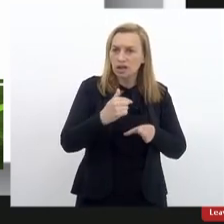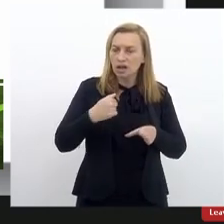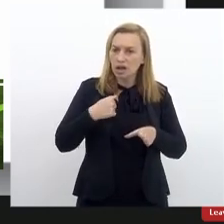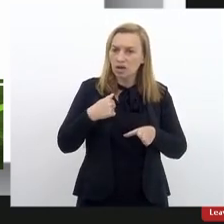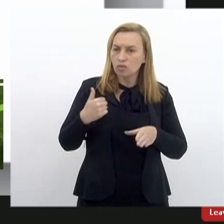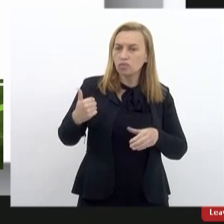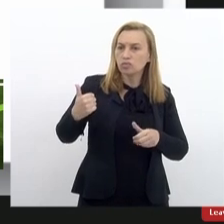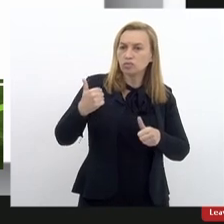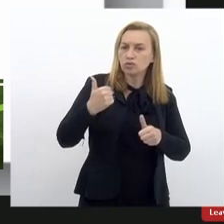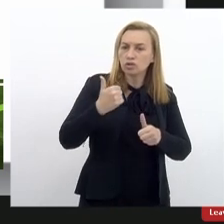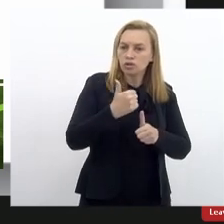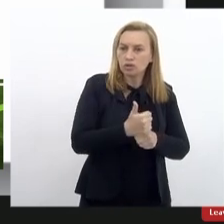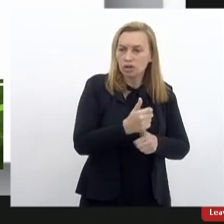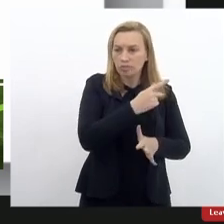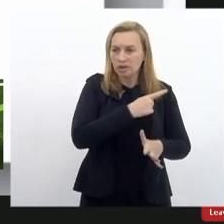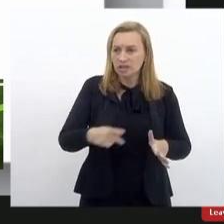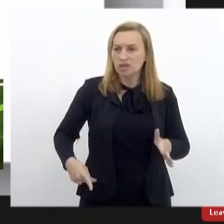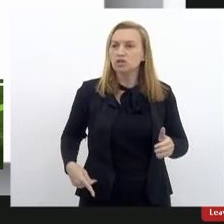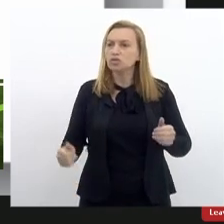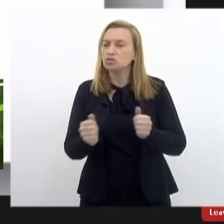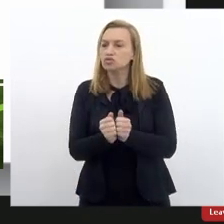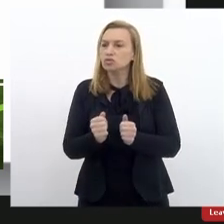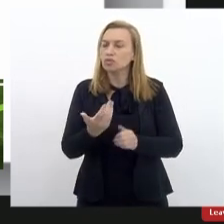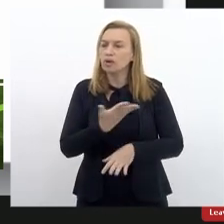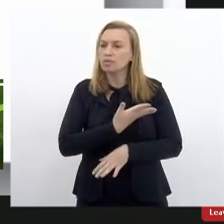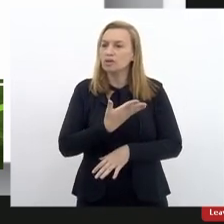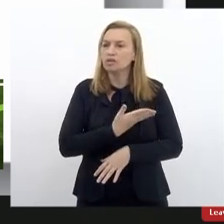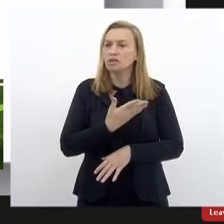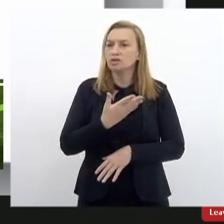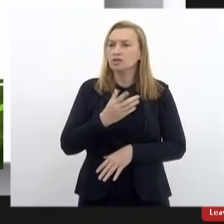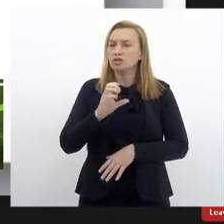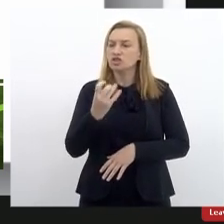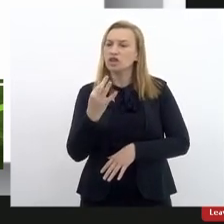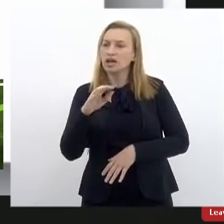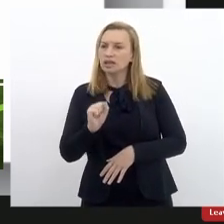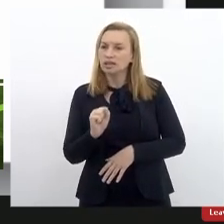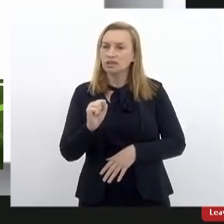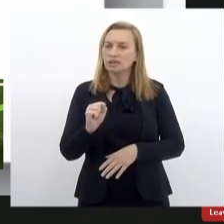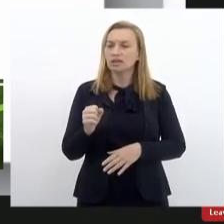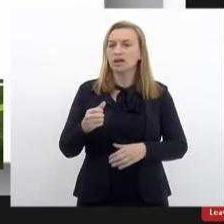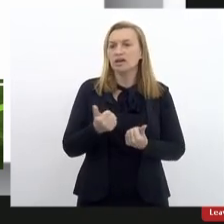presidência, junto com o conselheiro Charbel, na vice-presidência.